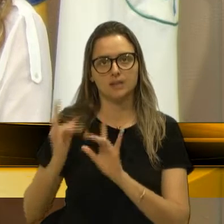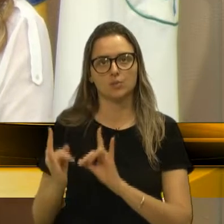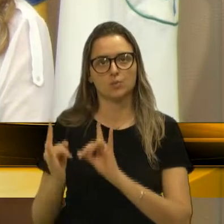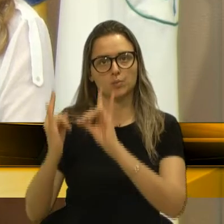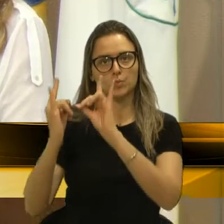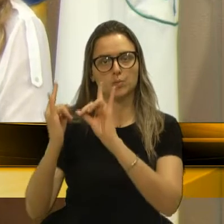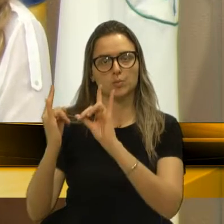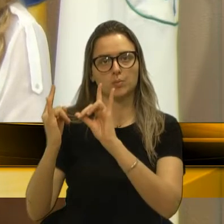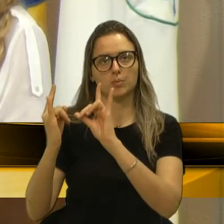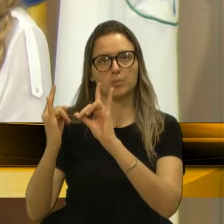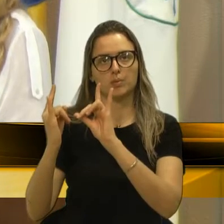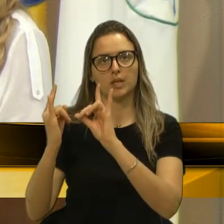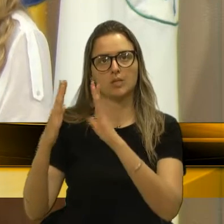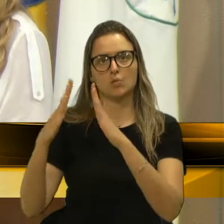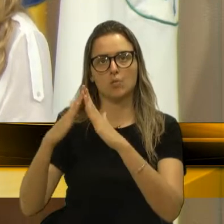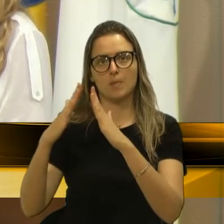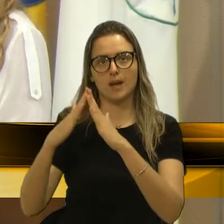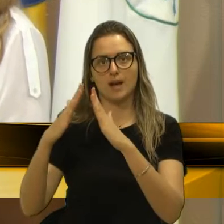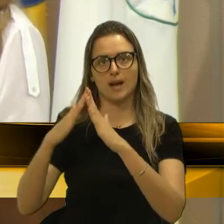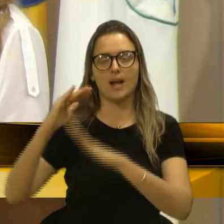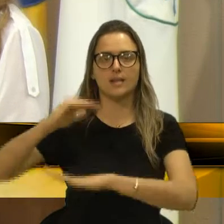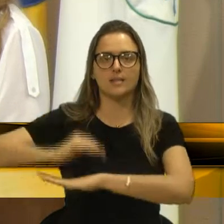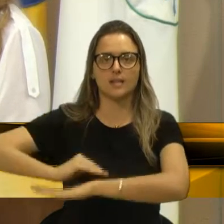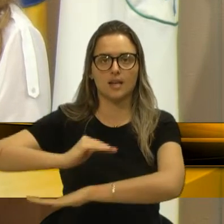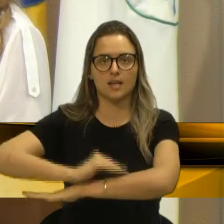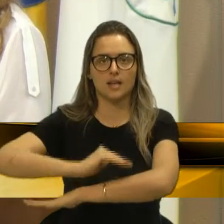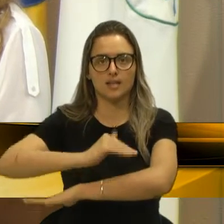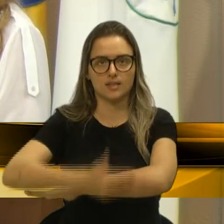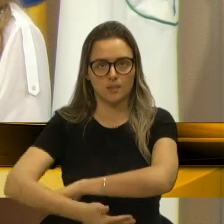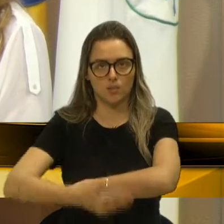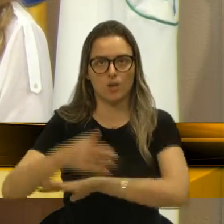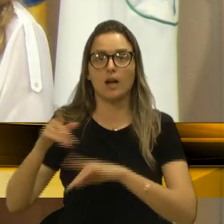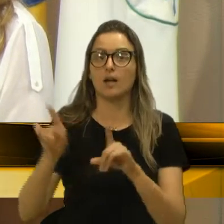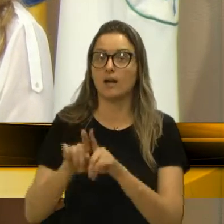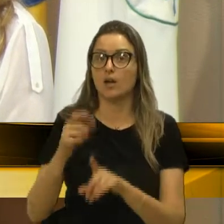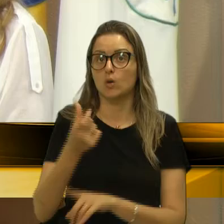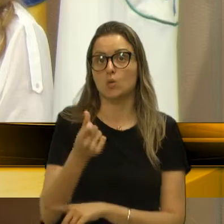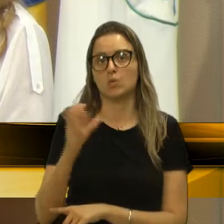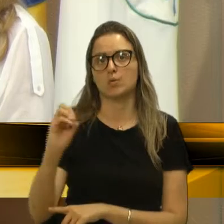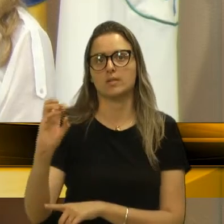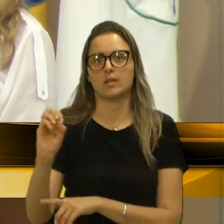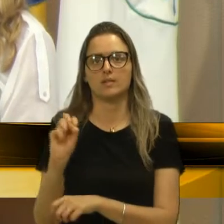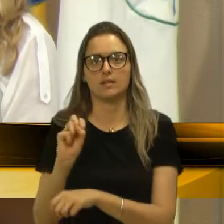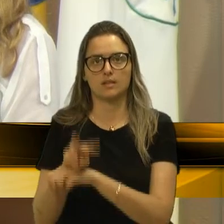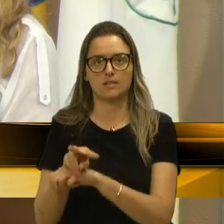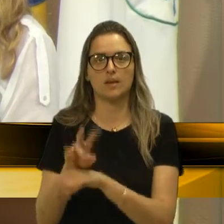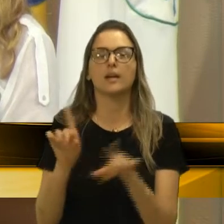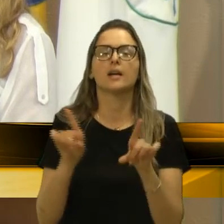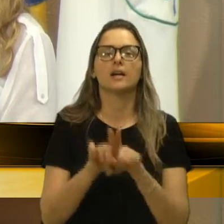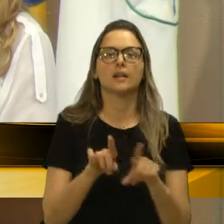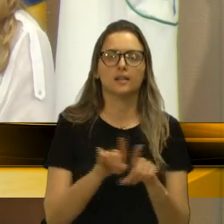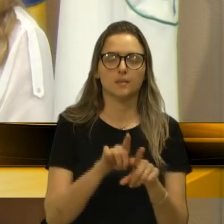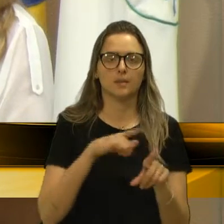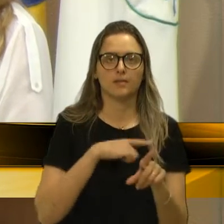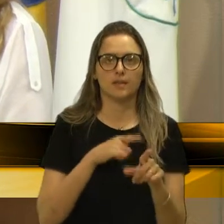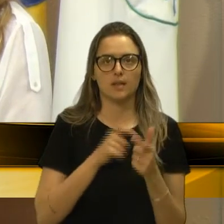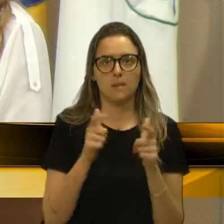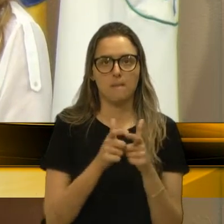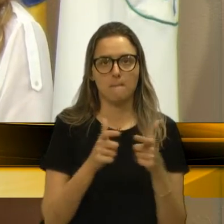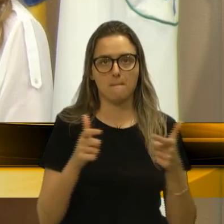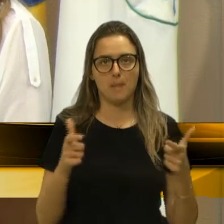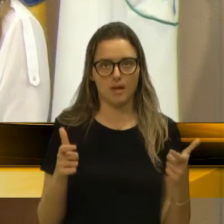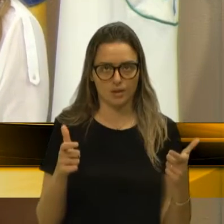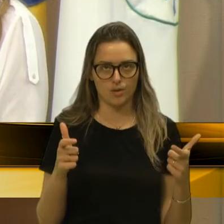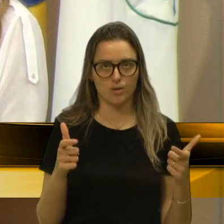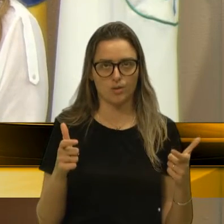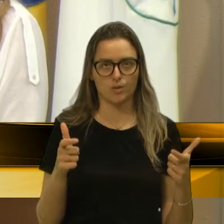uma casa em Sapucaia, com 600 vagas. E também haverá ampliação do